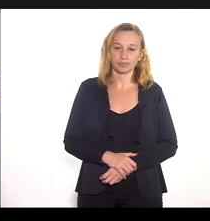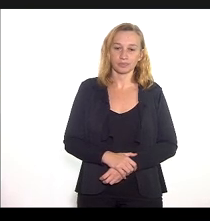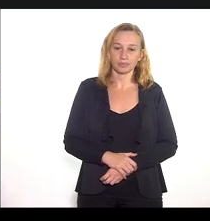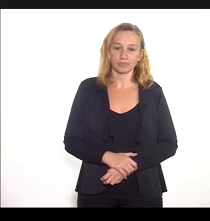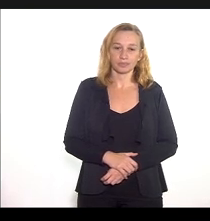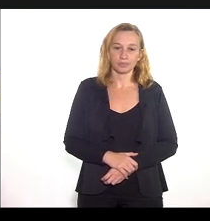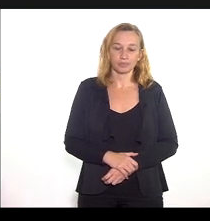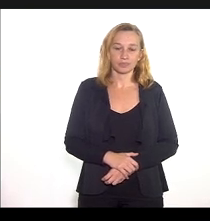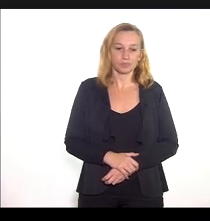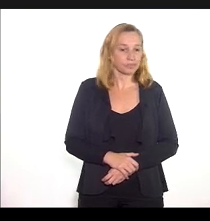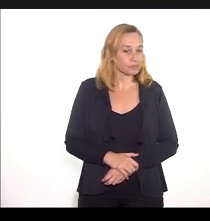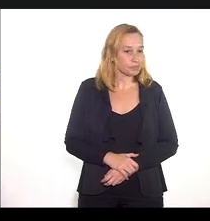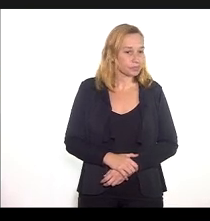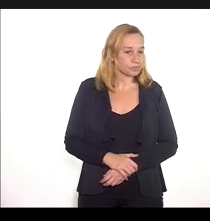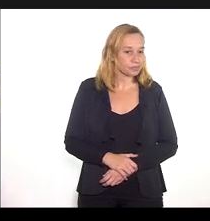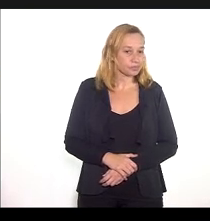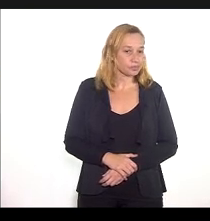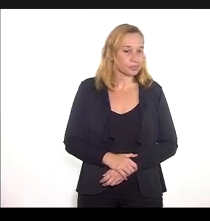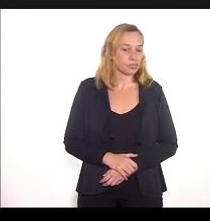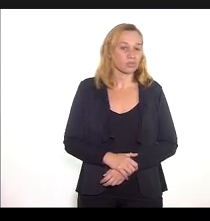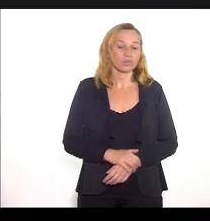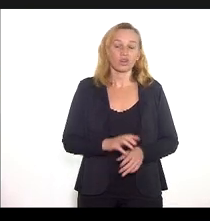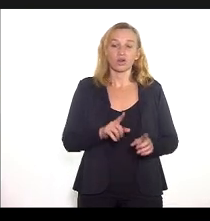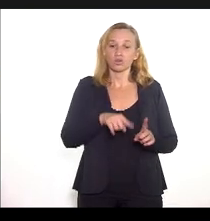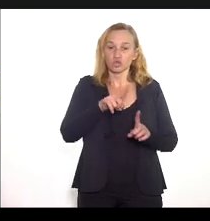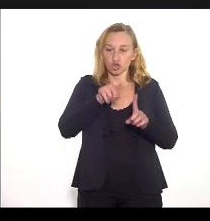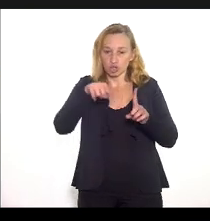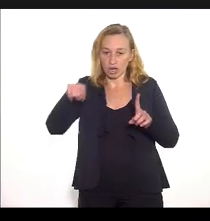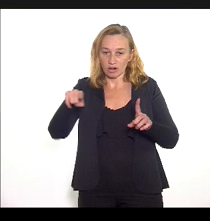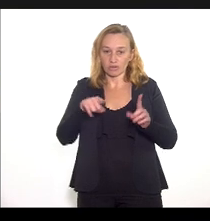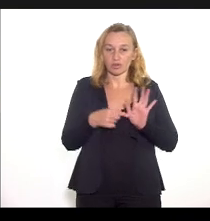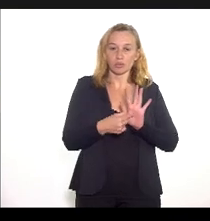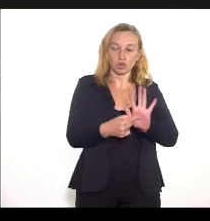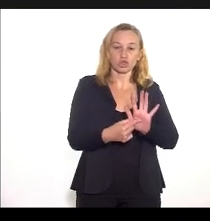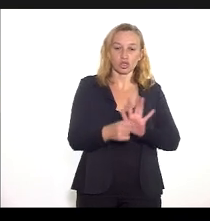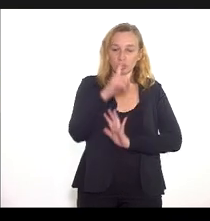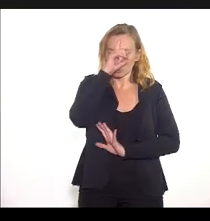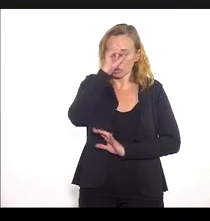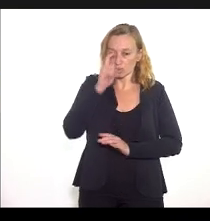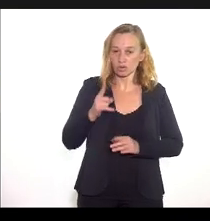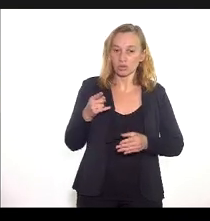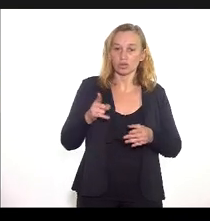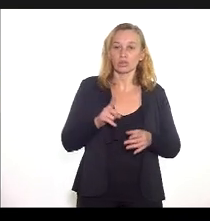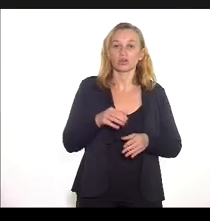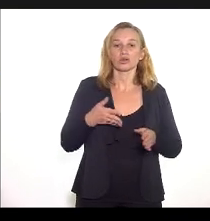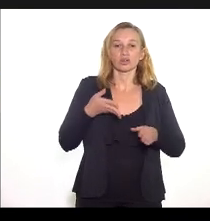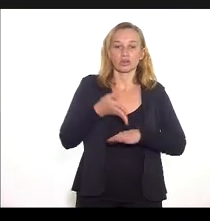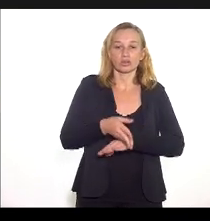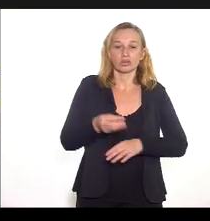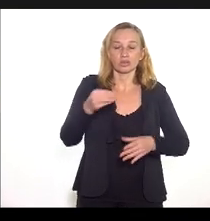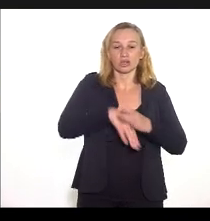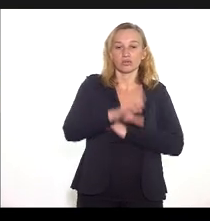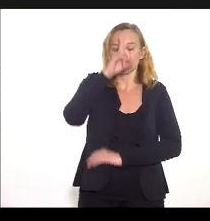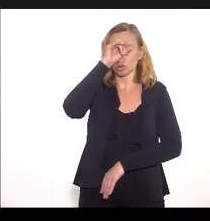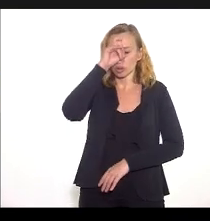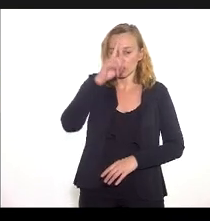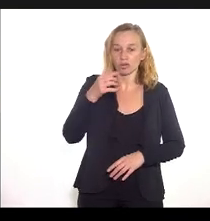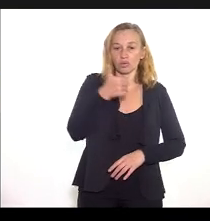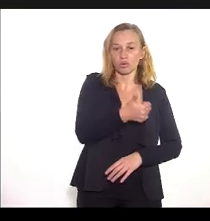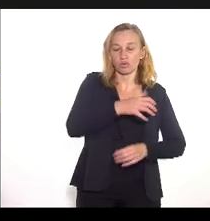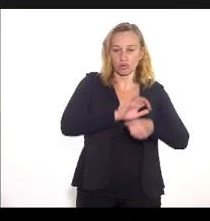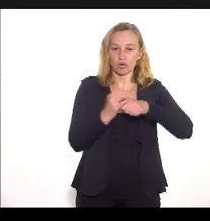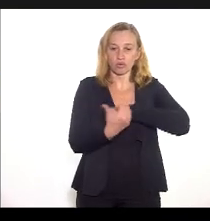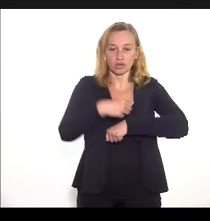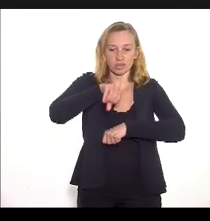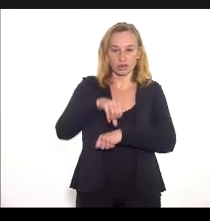Os gráficos abaixo mostram um cenário de leitos dedicados ao enfrentamento COVID-19 custeados